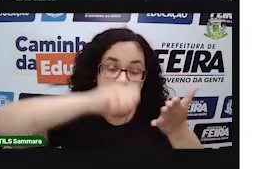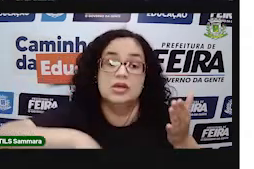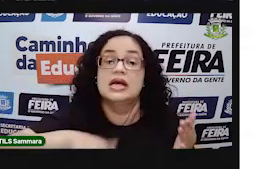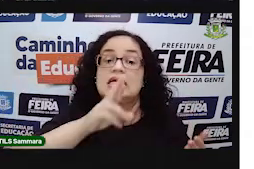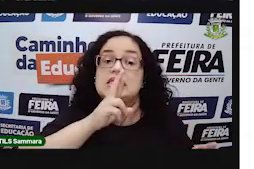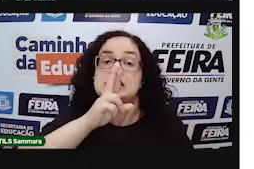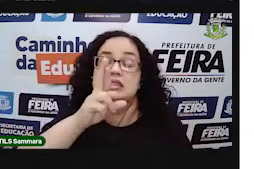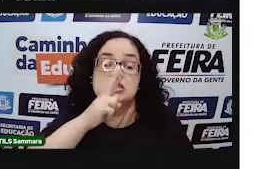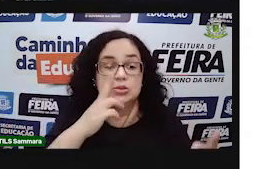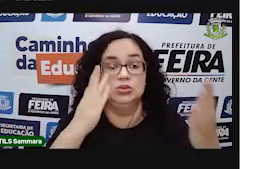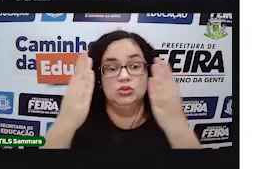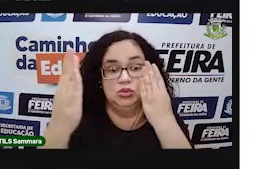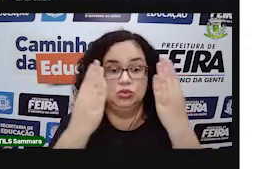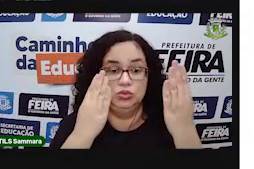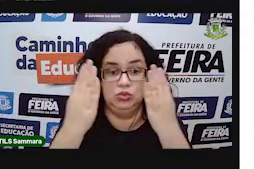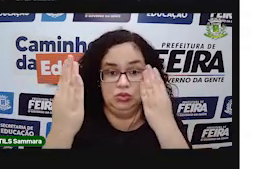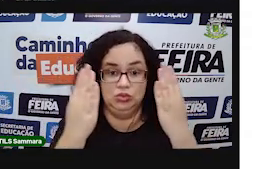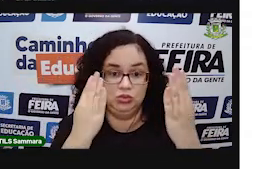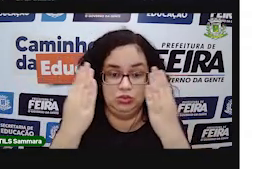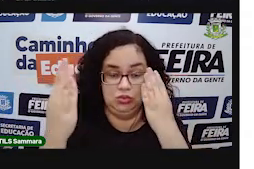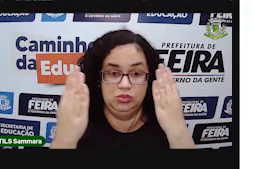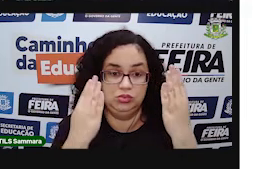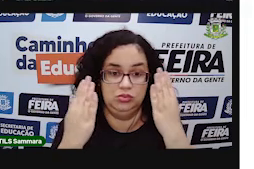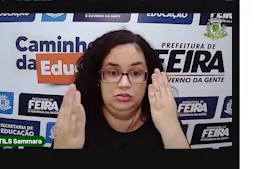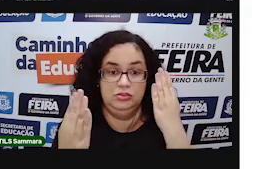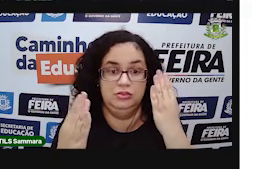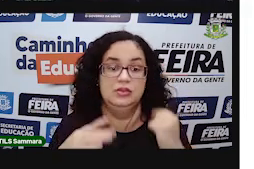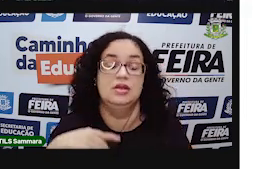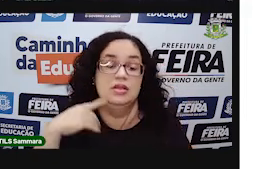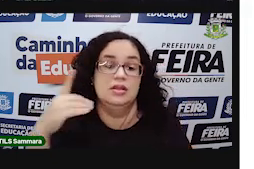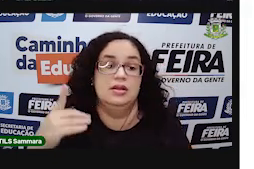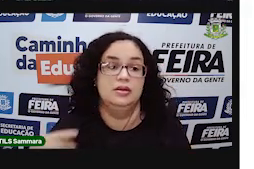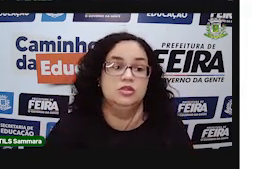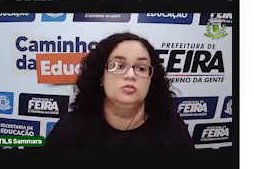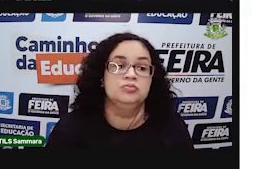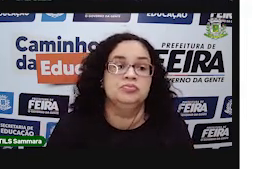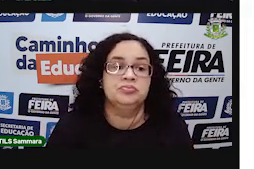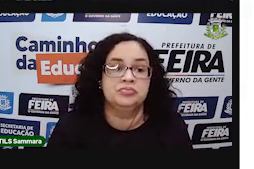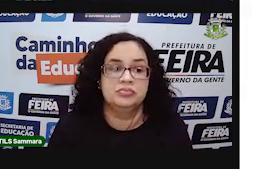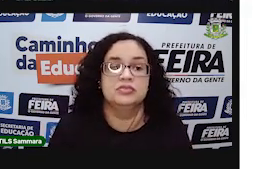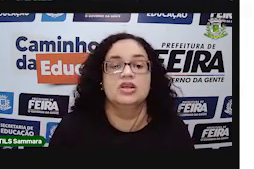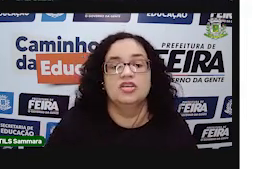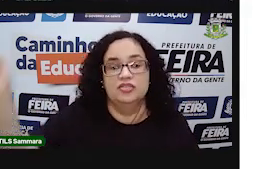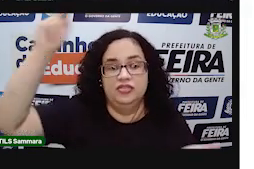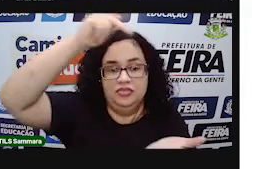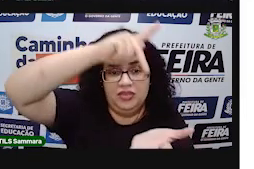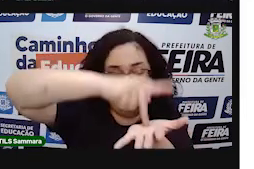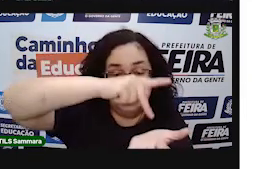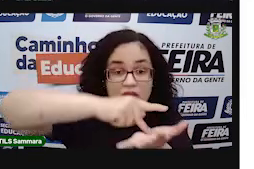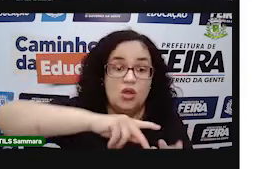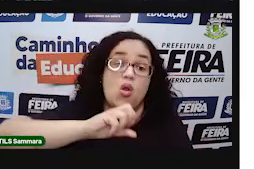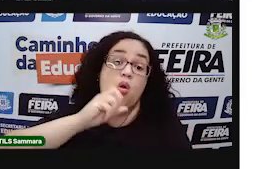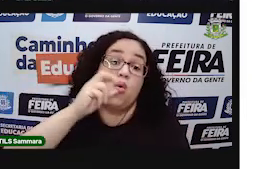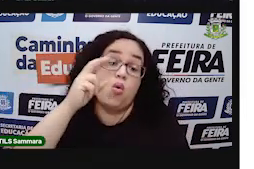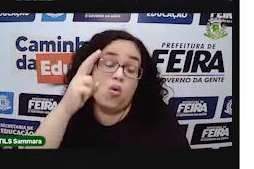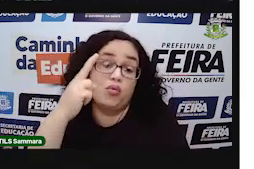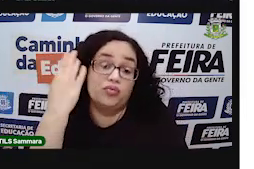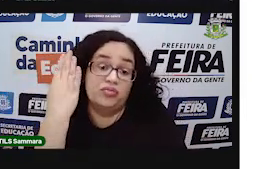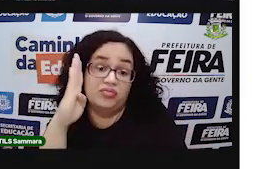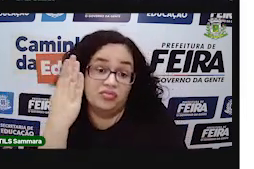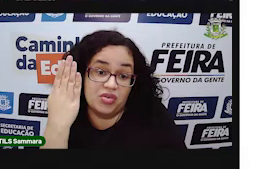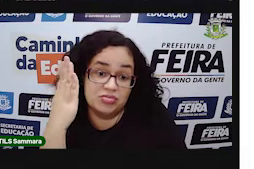respostazinha e comparar com a resposta que irá aparecer na tela. Verdadeiro ou